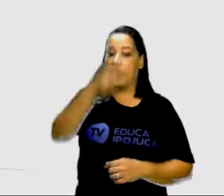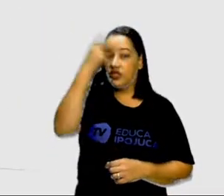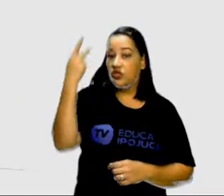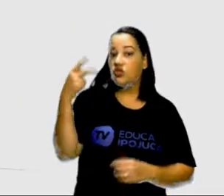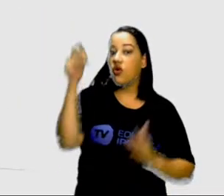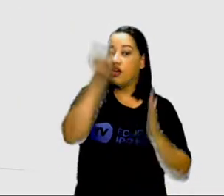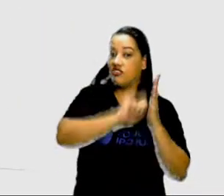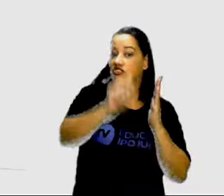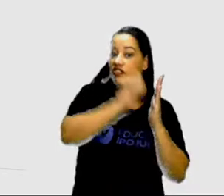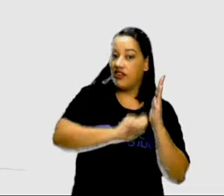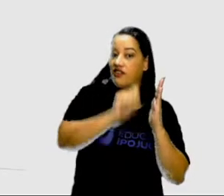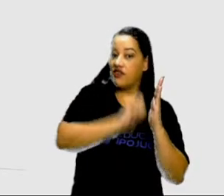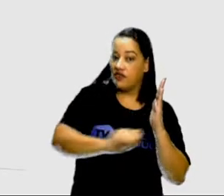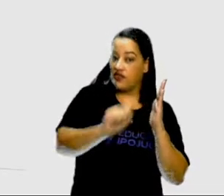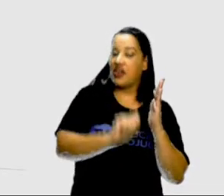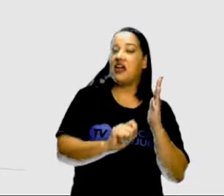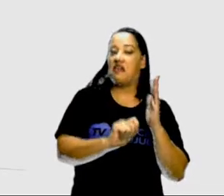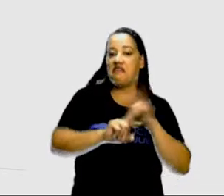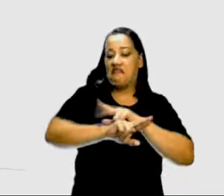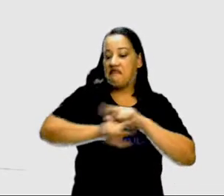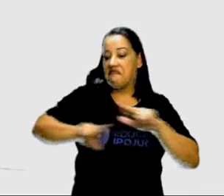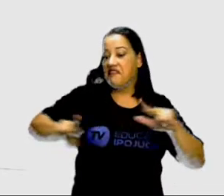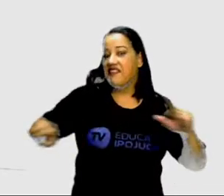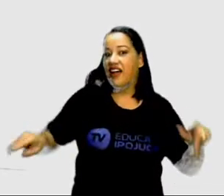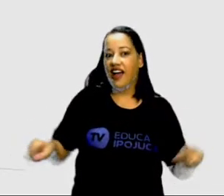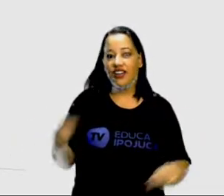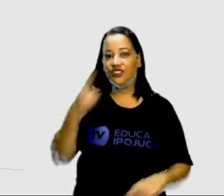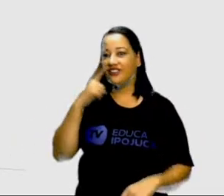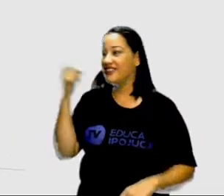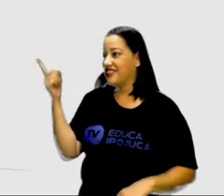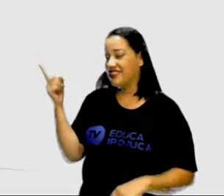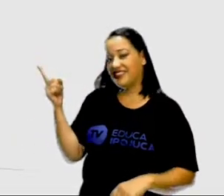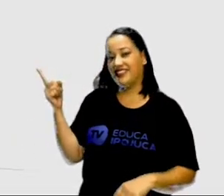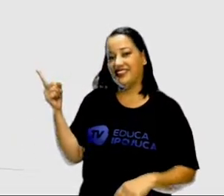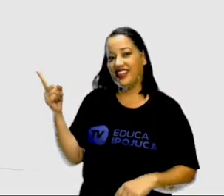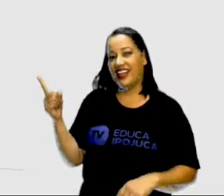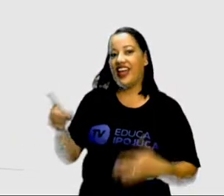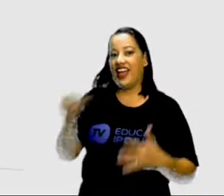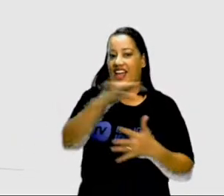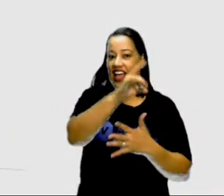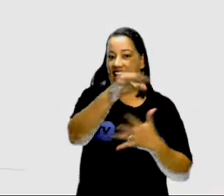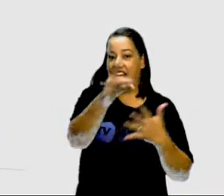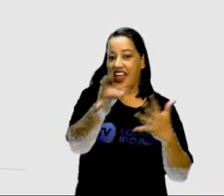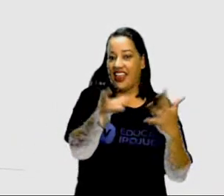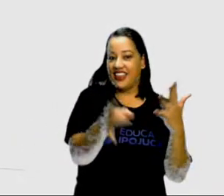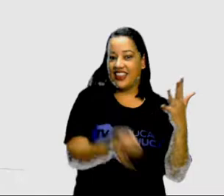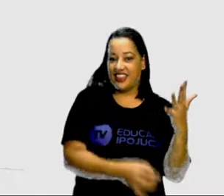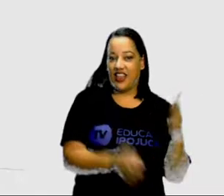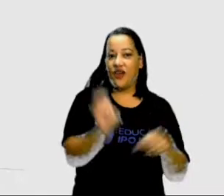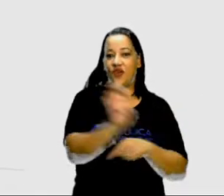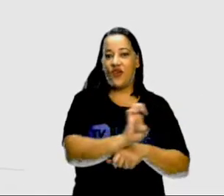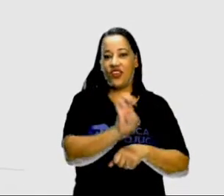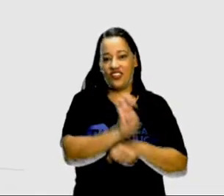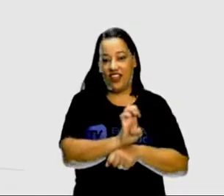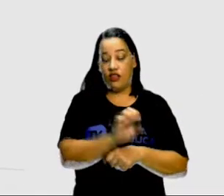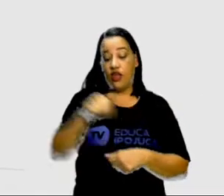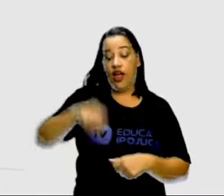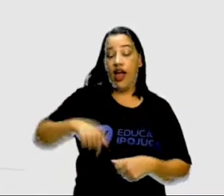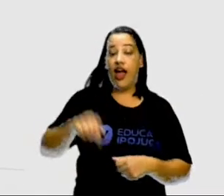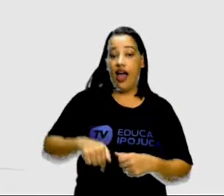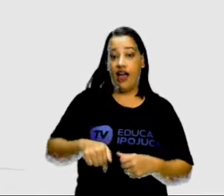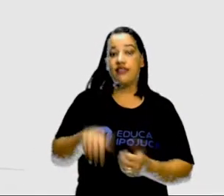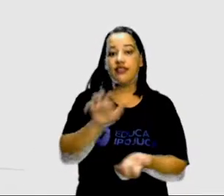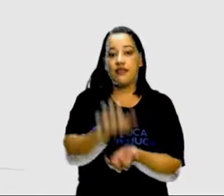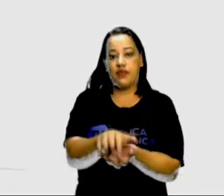nossa região Que não são poucos, viu? E detalhando a cada estado Dessa região nordeste Aqui em Pernambuco